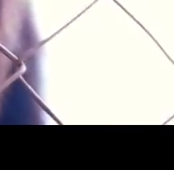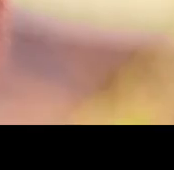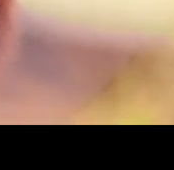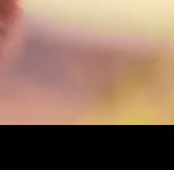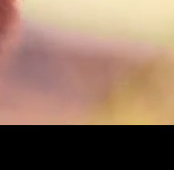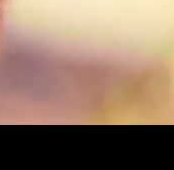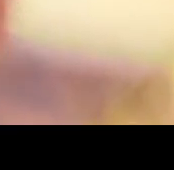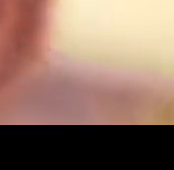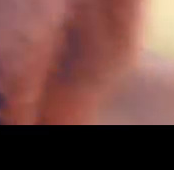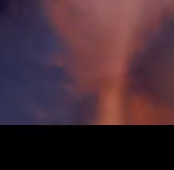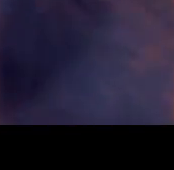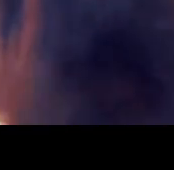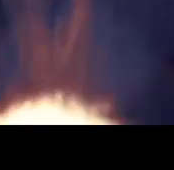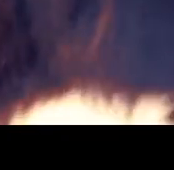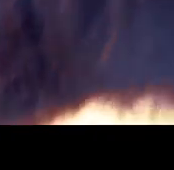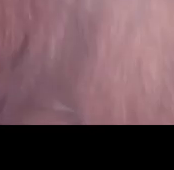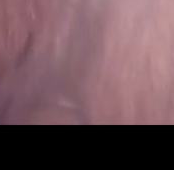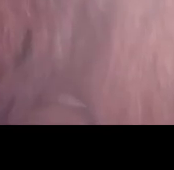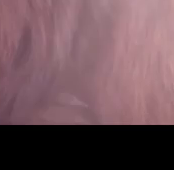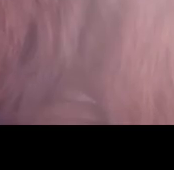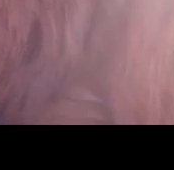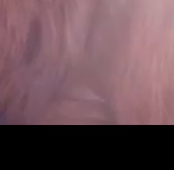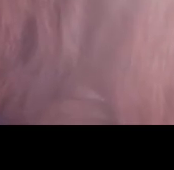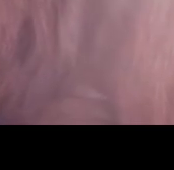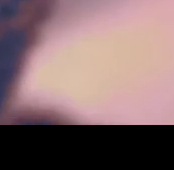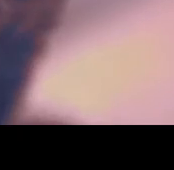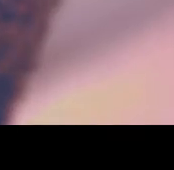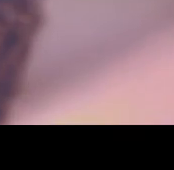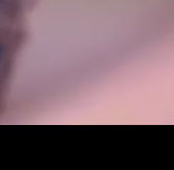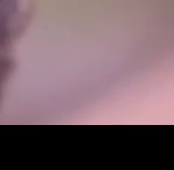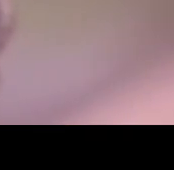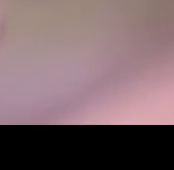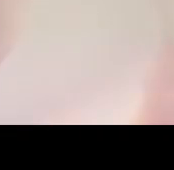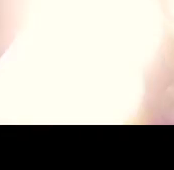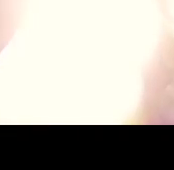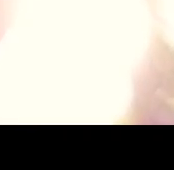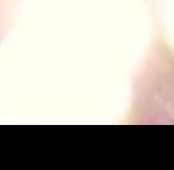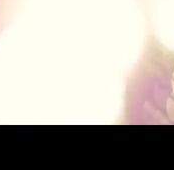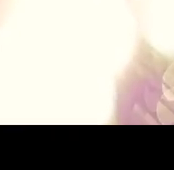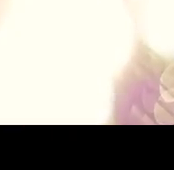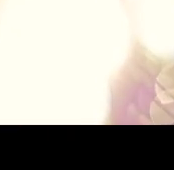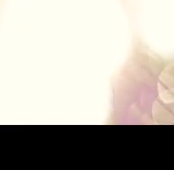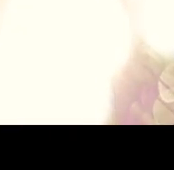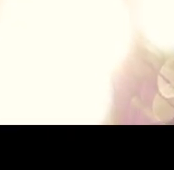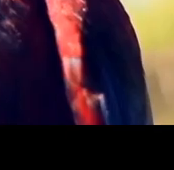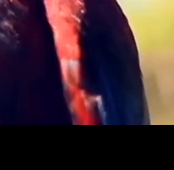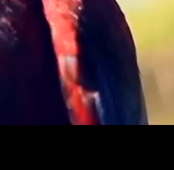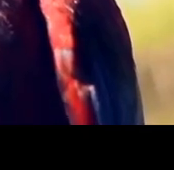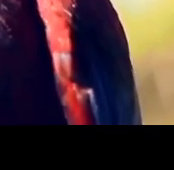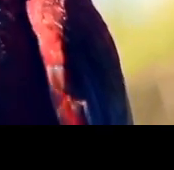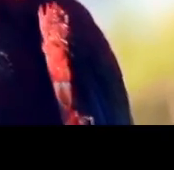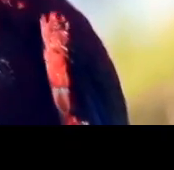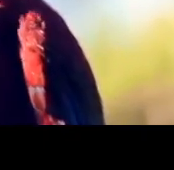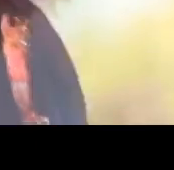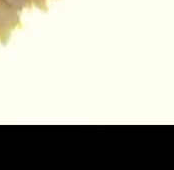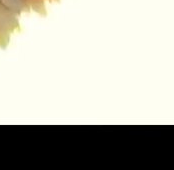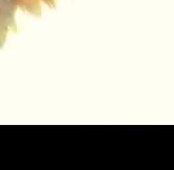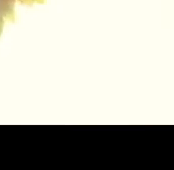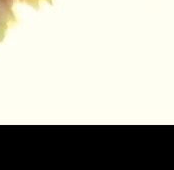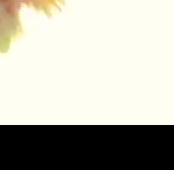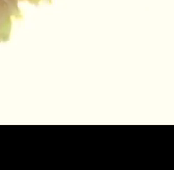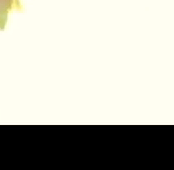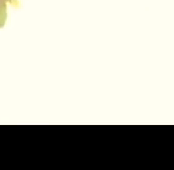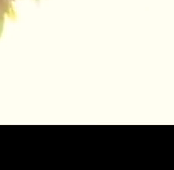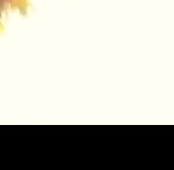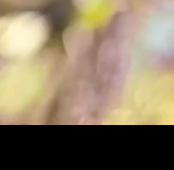eles reencontraram um pouco de suas raízes. A Convidas sustenta programas de conservação e bem-estar da fauna